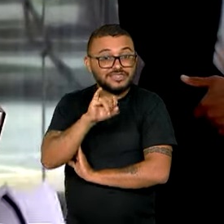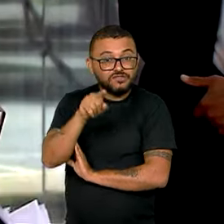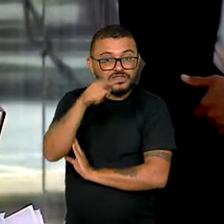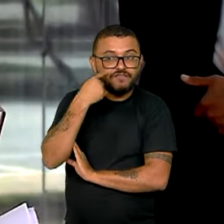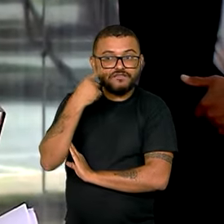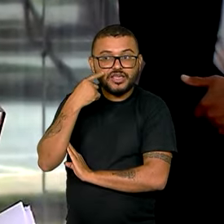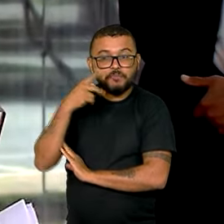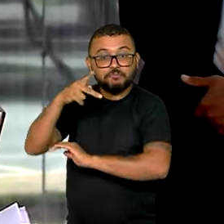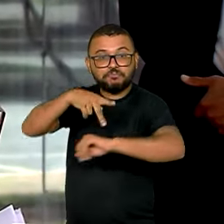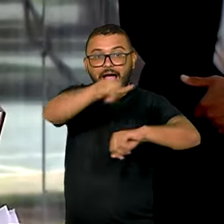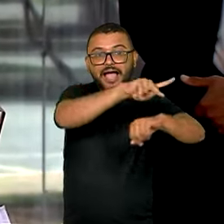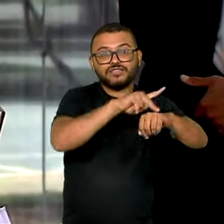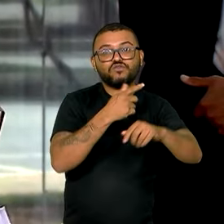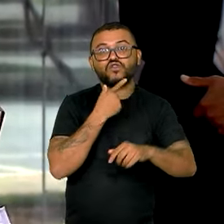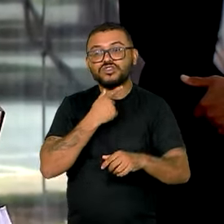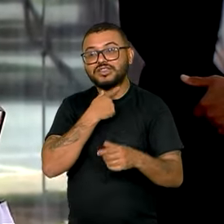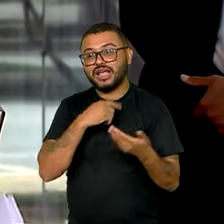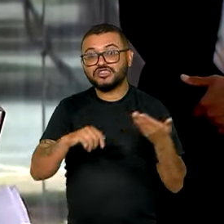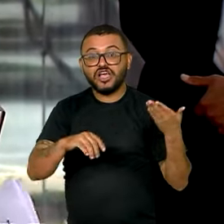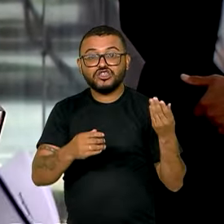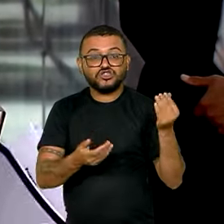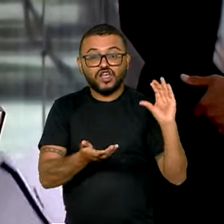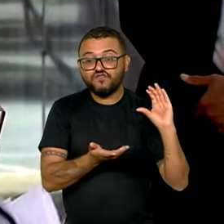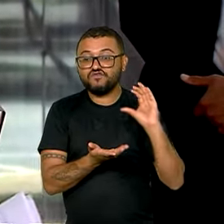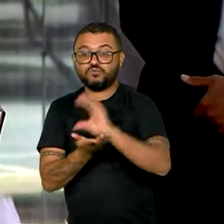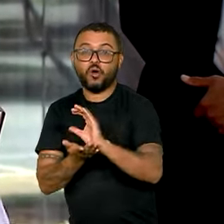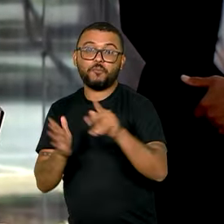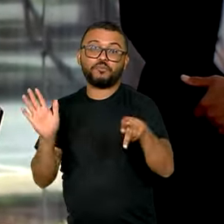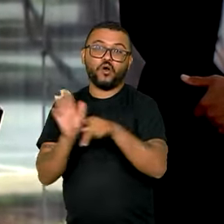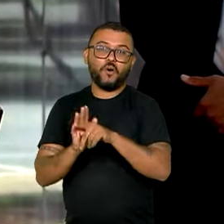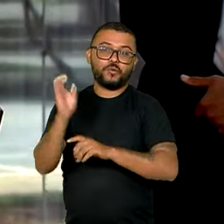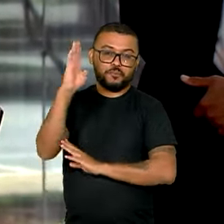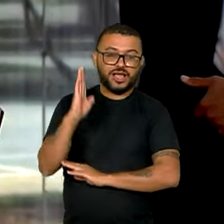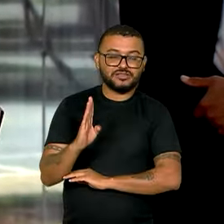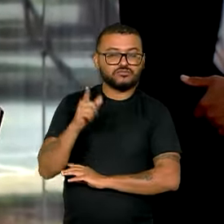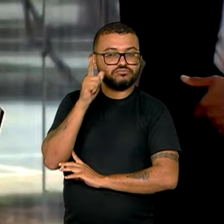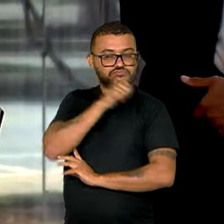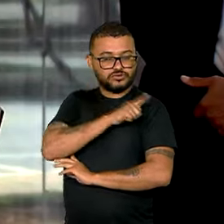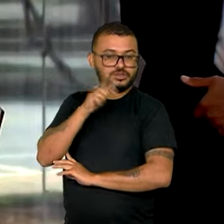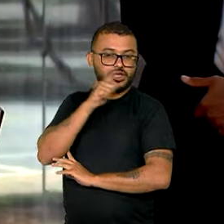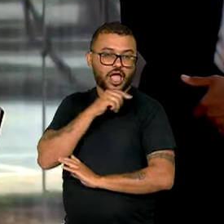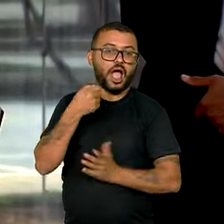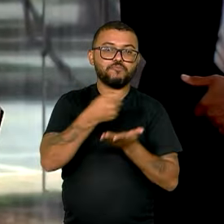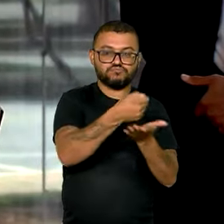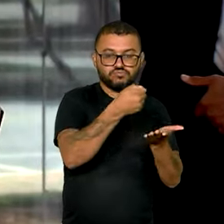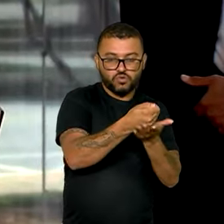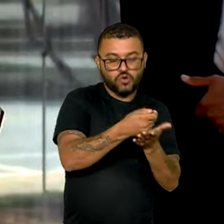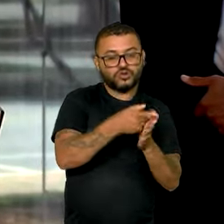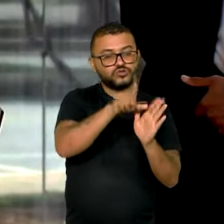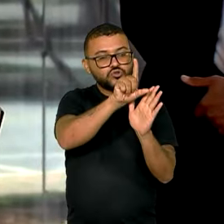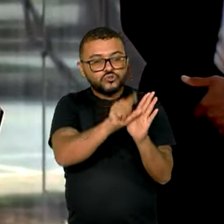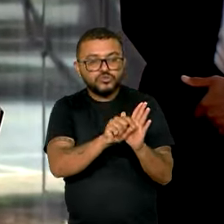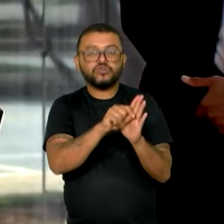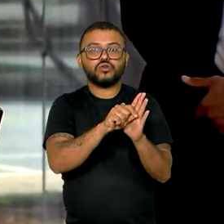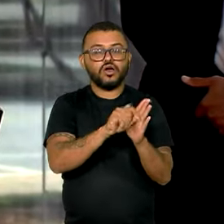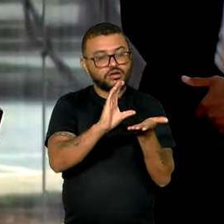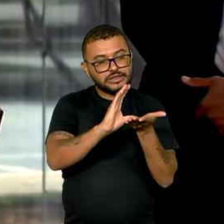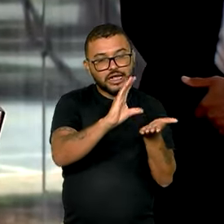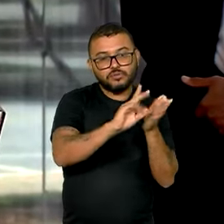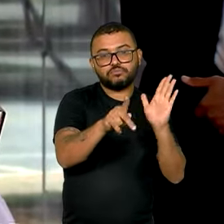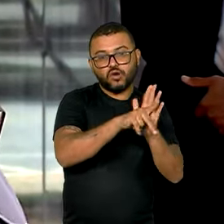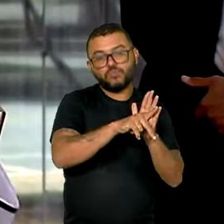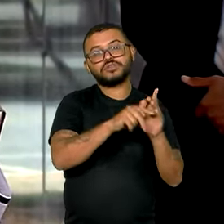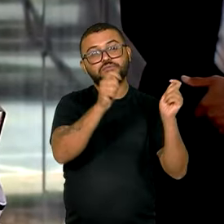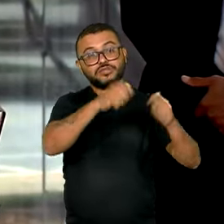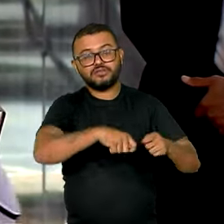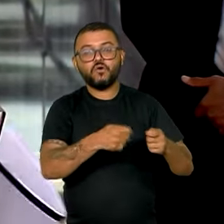fora vier investir no Brasil, você vai ter o benefício tributário, vai ter o crédito tributário,